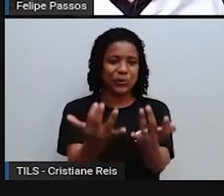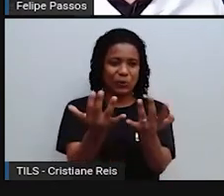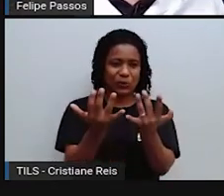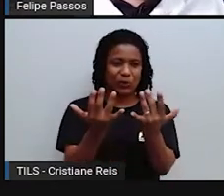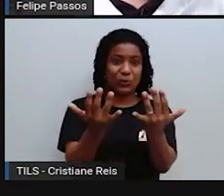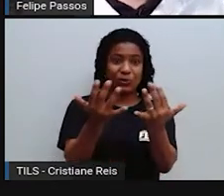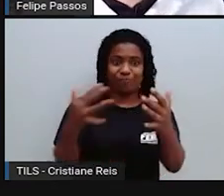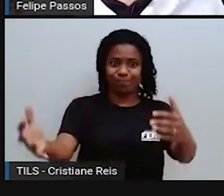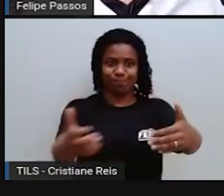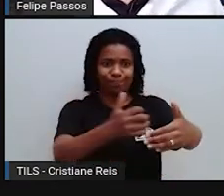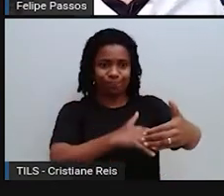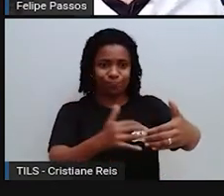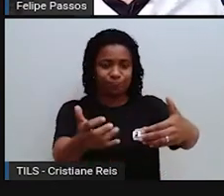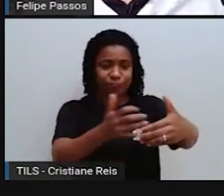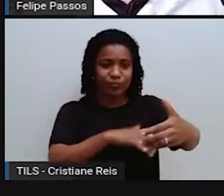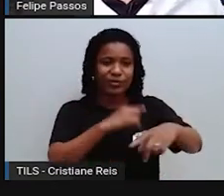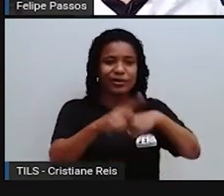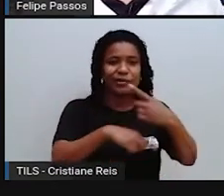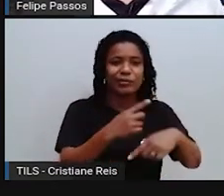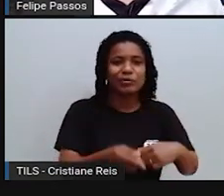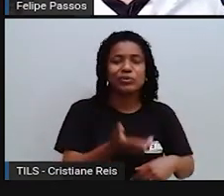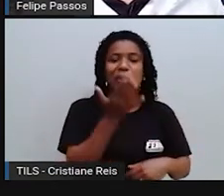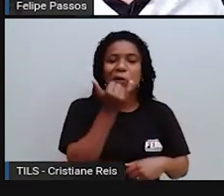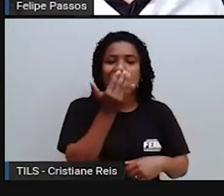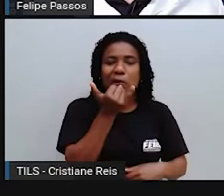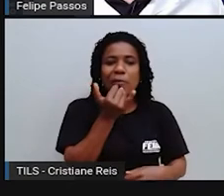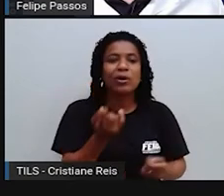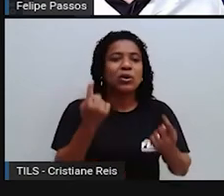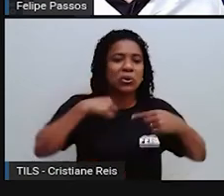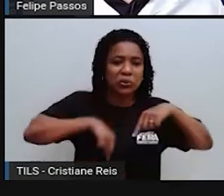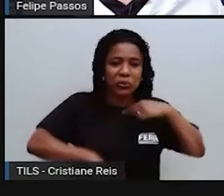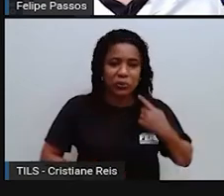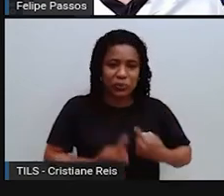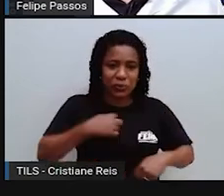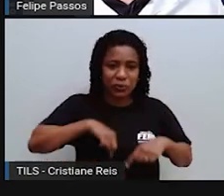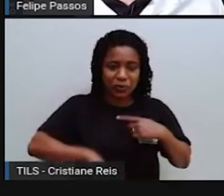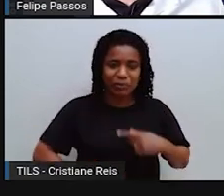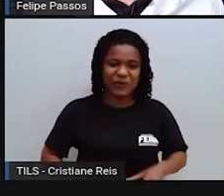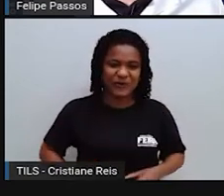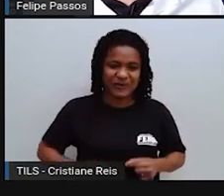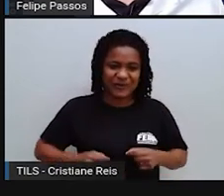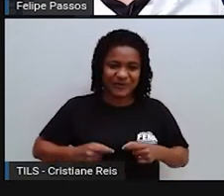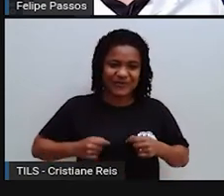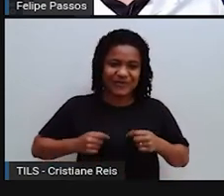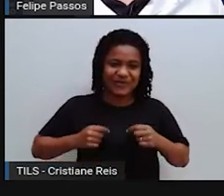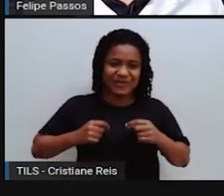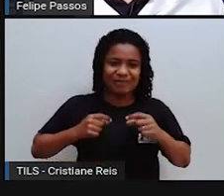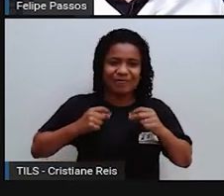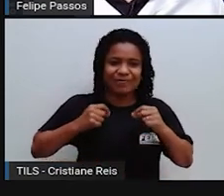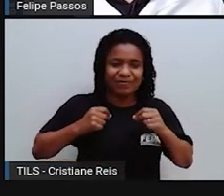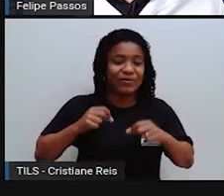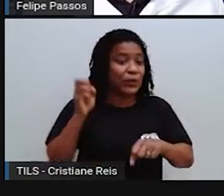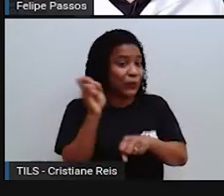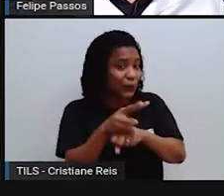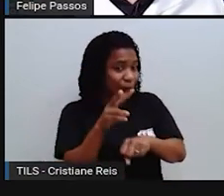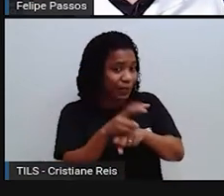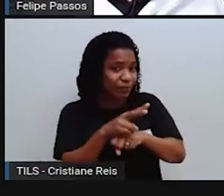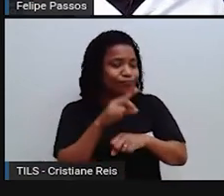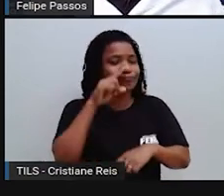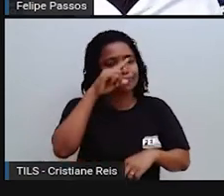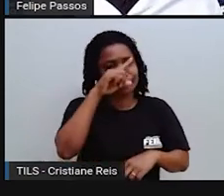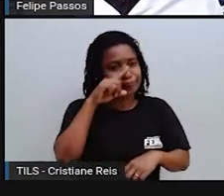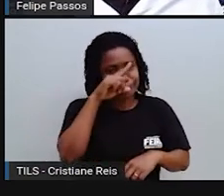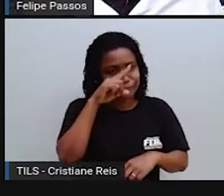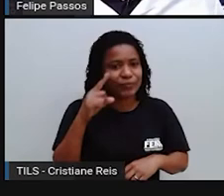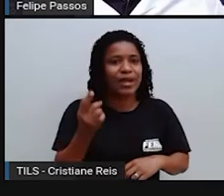uma possível relação com o surgimento de câncer. Então, assim, o agrotóxico também não é legal. é uma alimentação